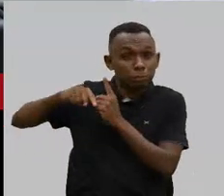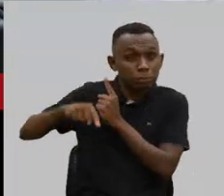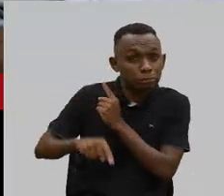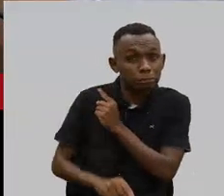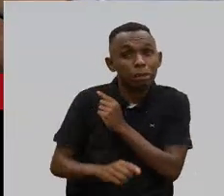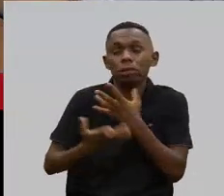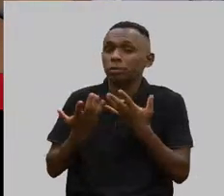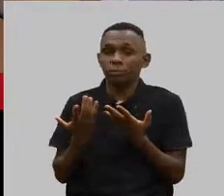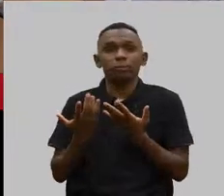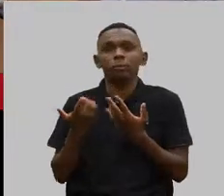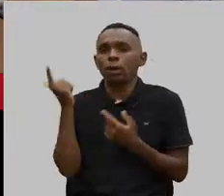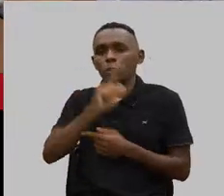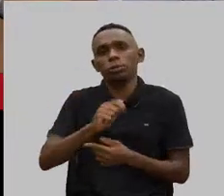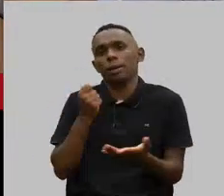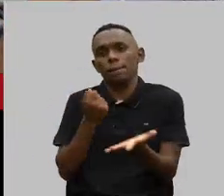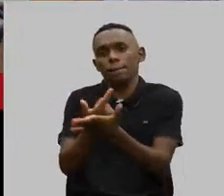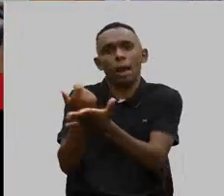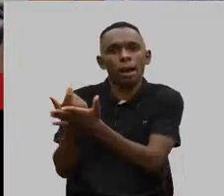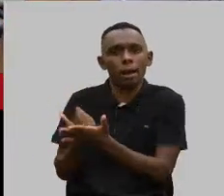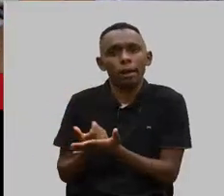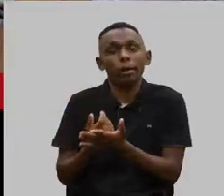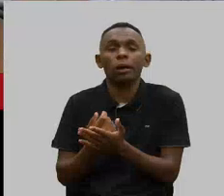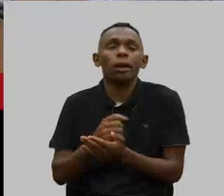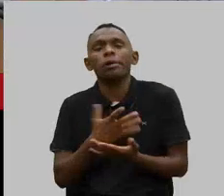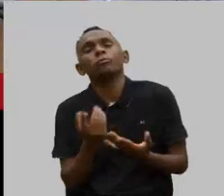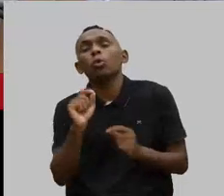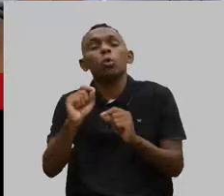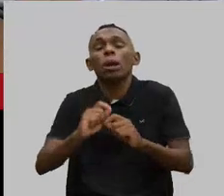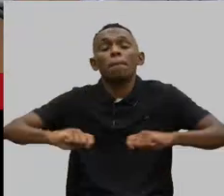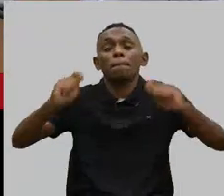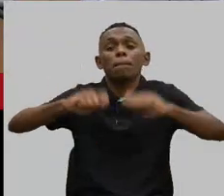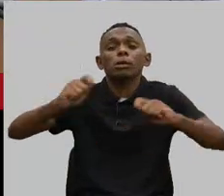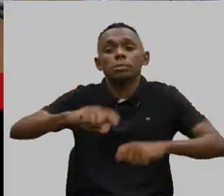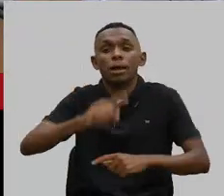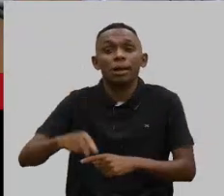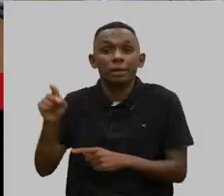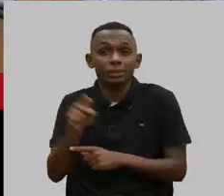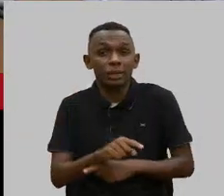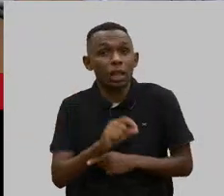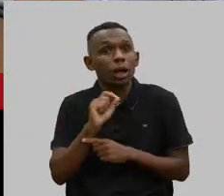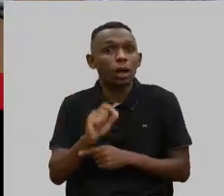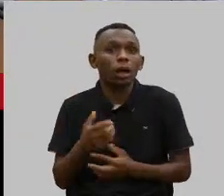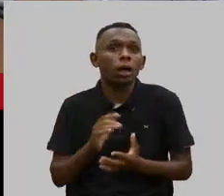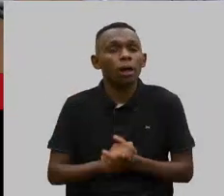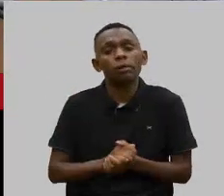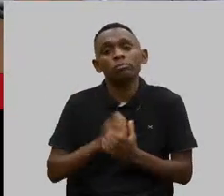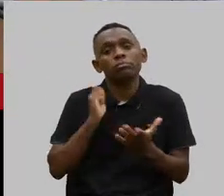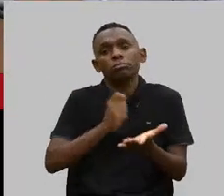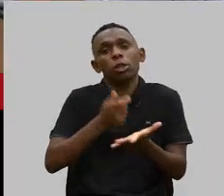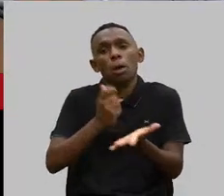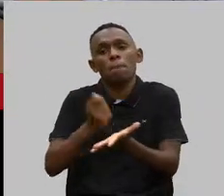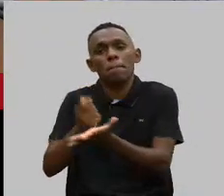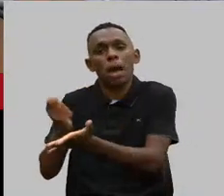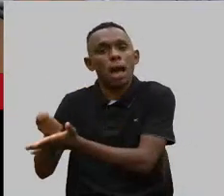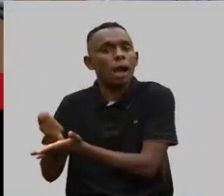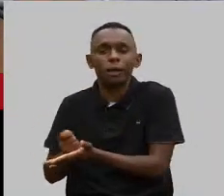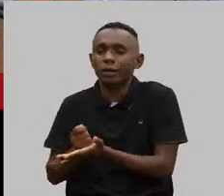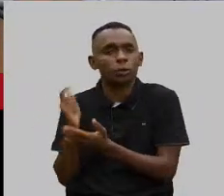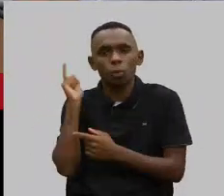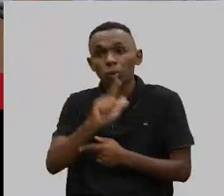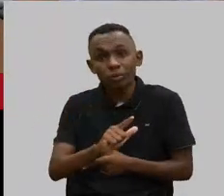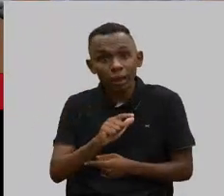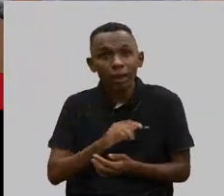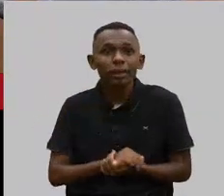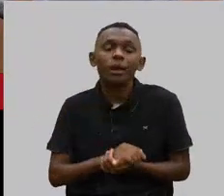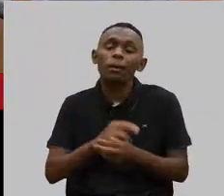ela não vai conseguir pagar. Aí uma das hipóteses é o quê? Para cancelar unilateralmente a inadimplência. Isso,